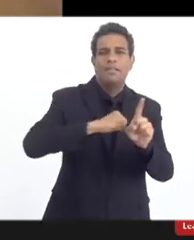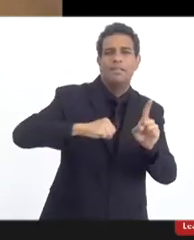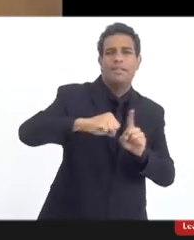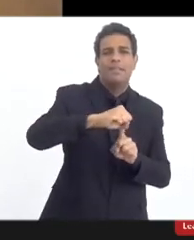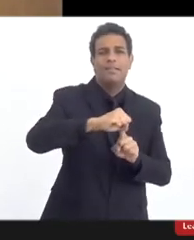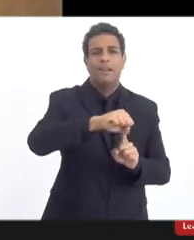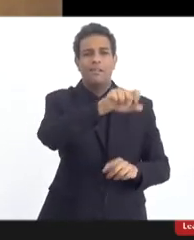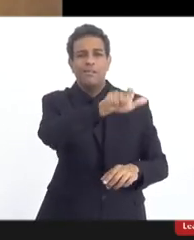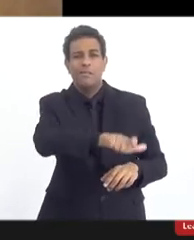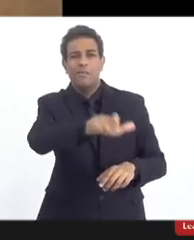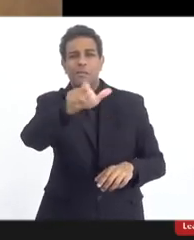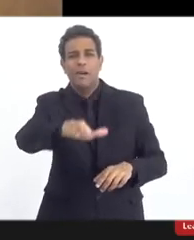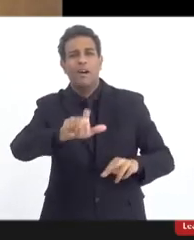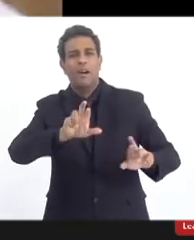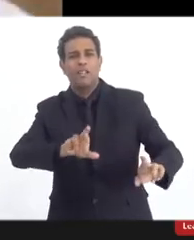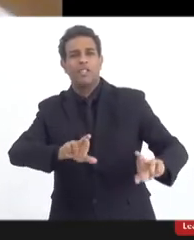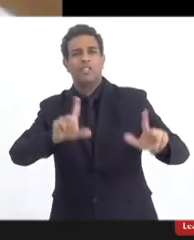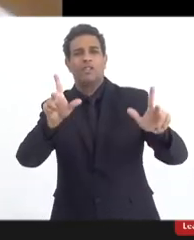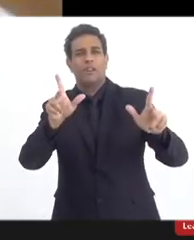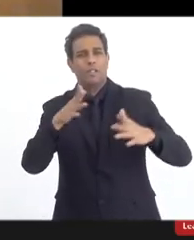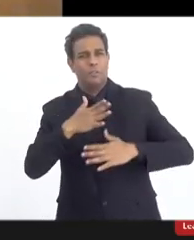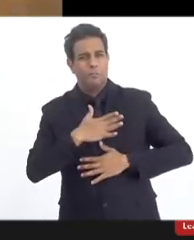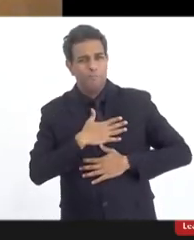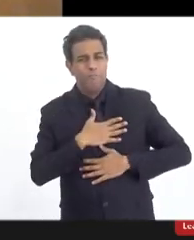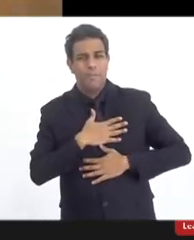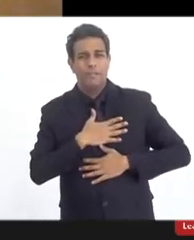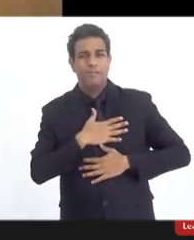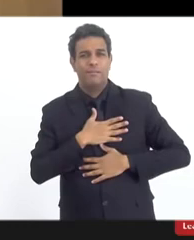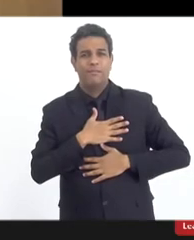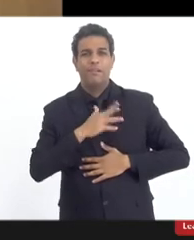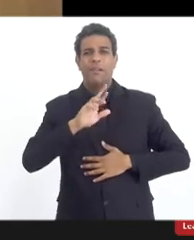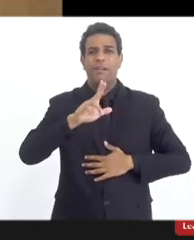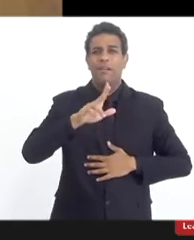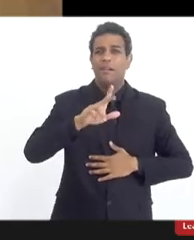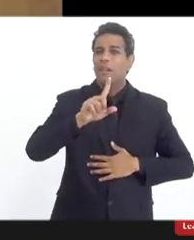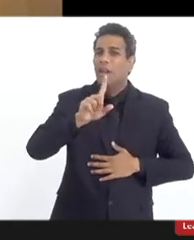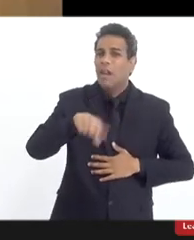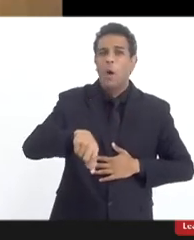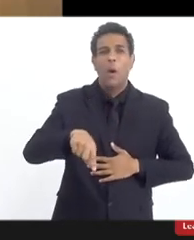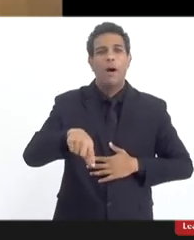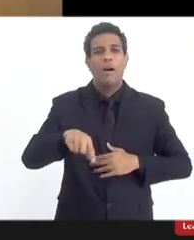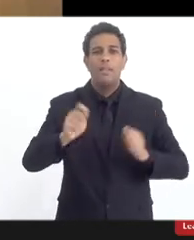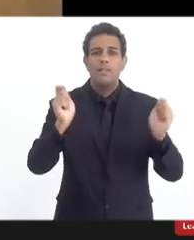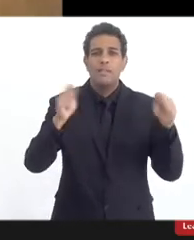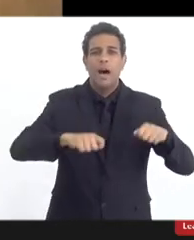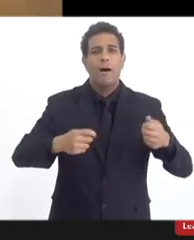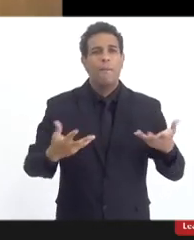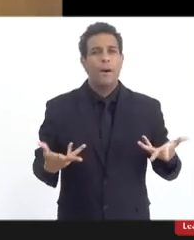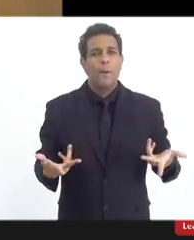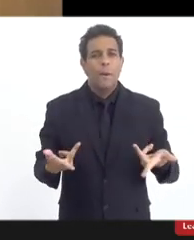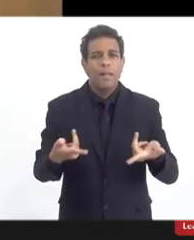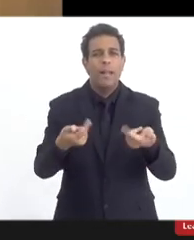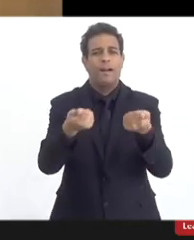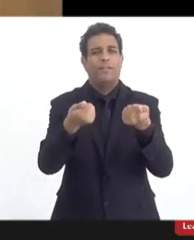que pense diferente de mim, não é? e a diferença não é uma pobreza, a diferença é uma riqueza,